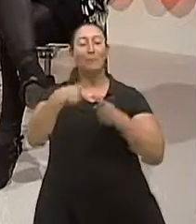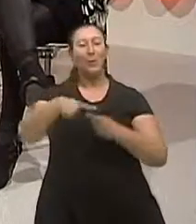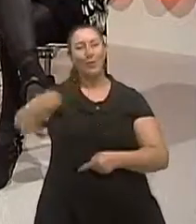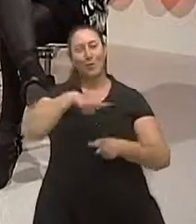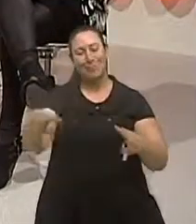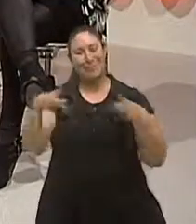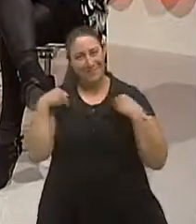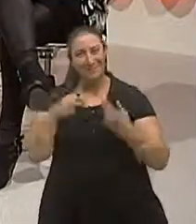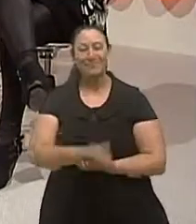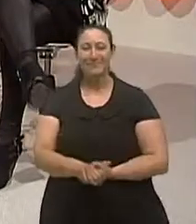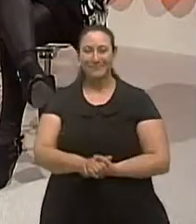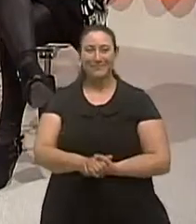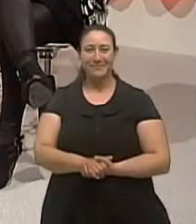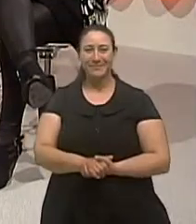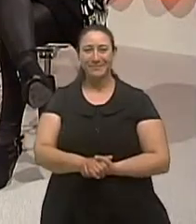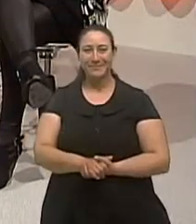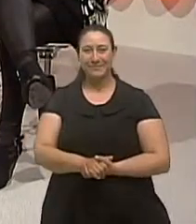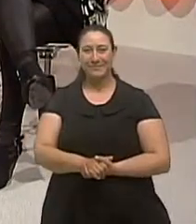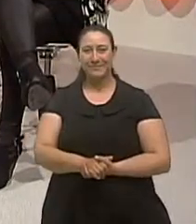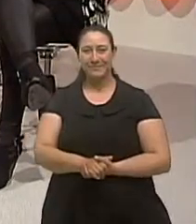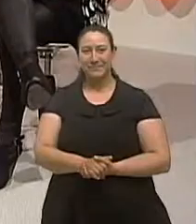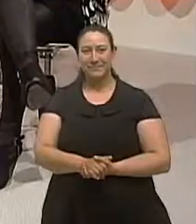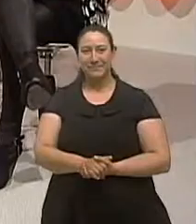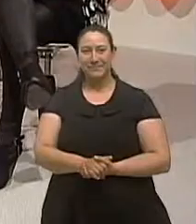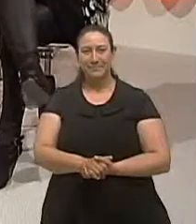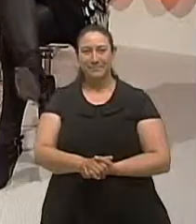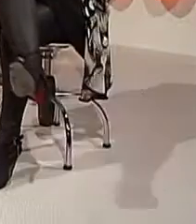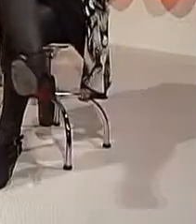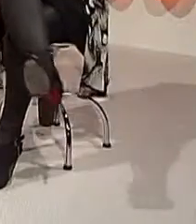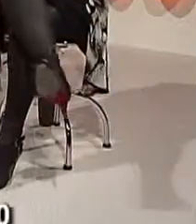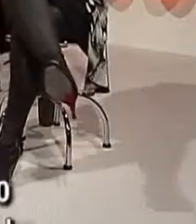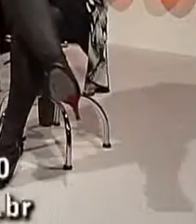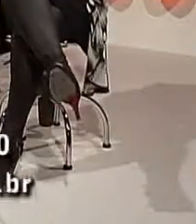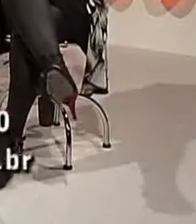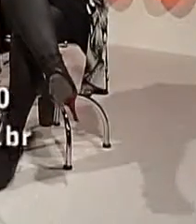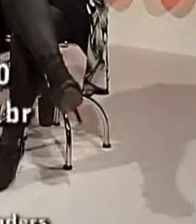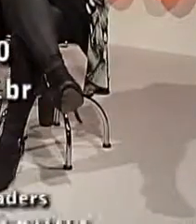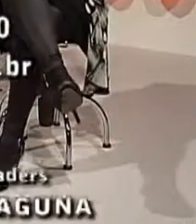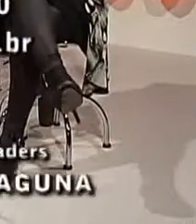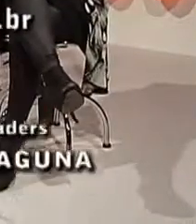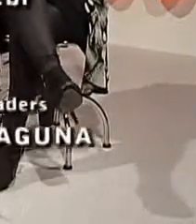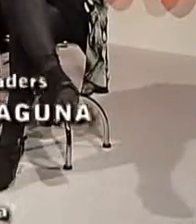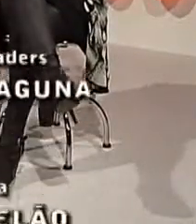gente merece né e aí